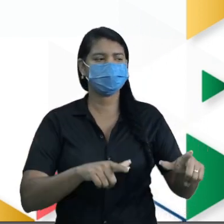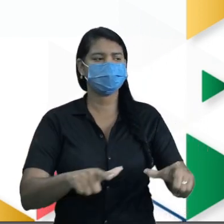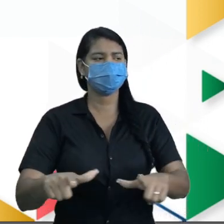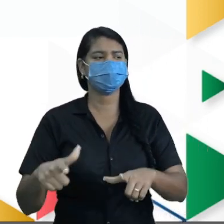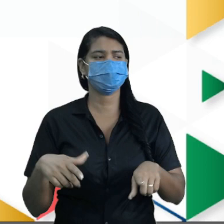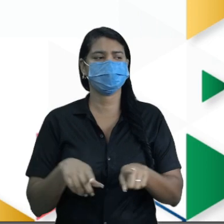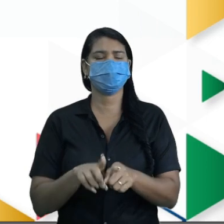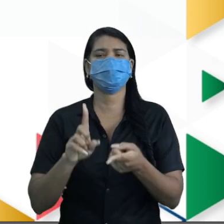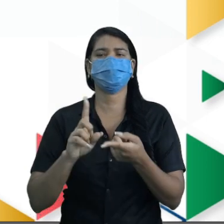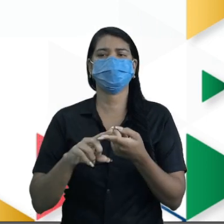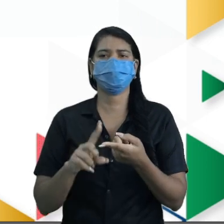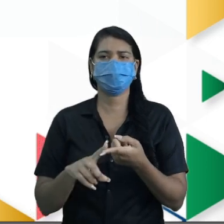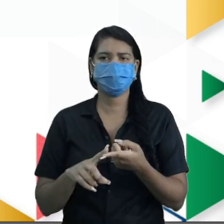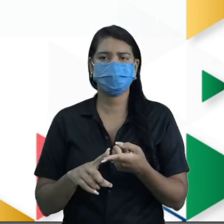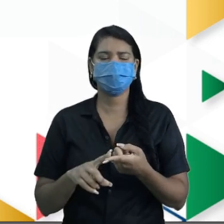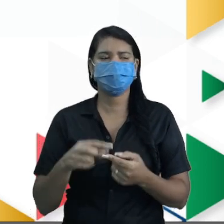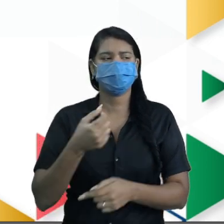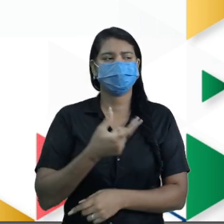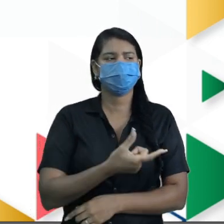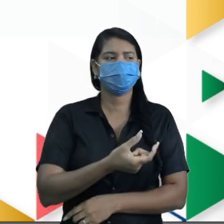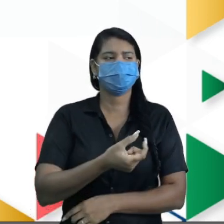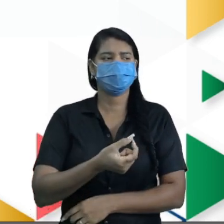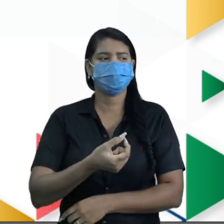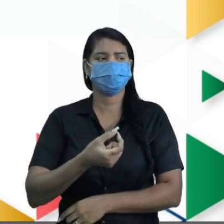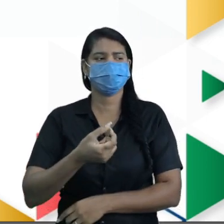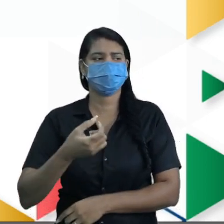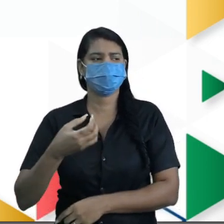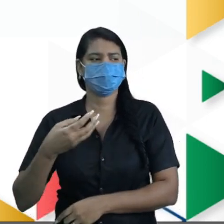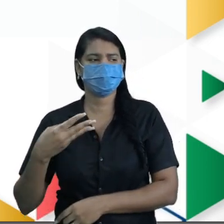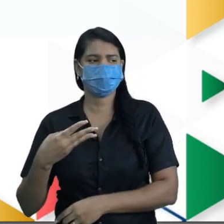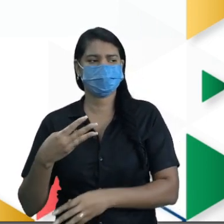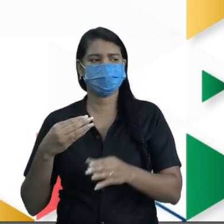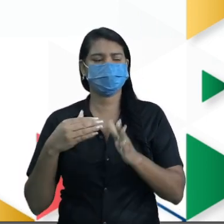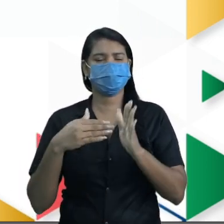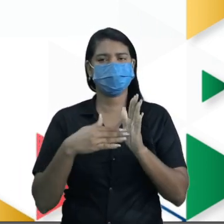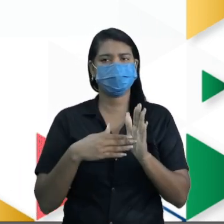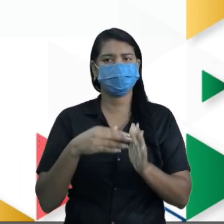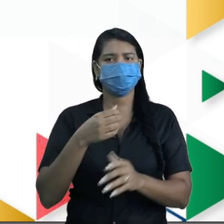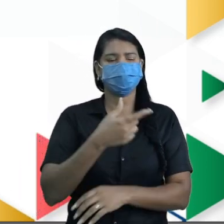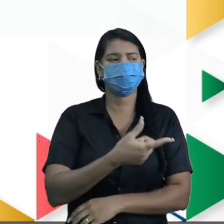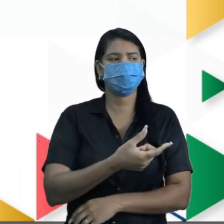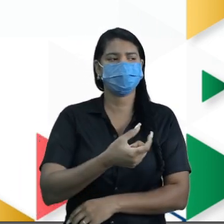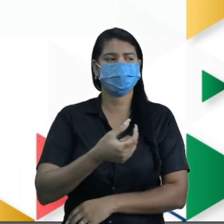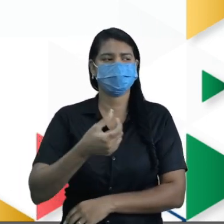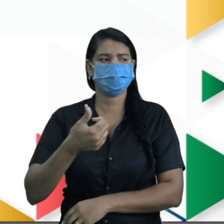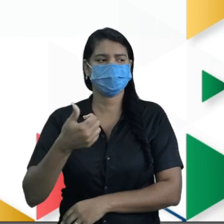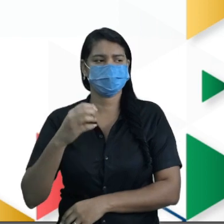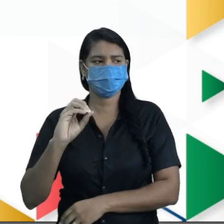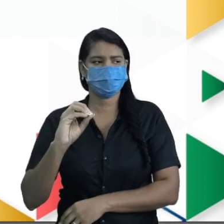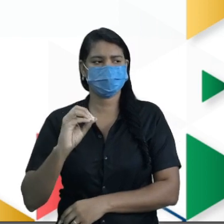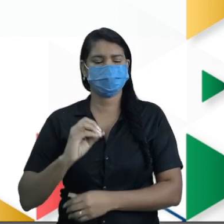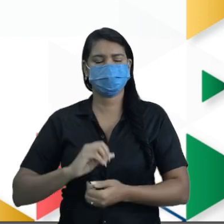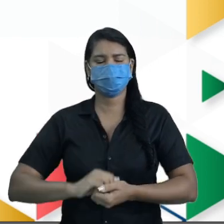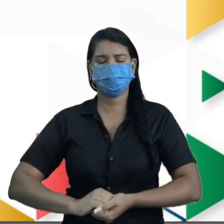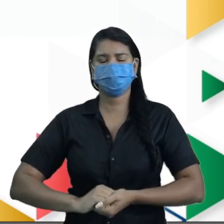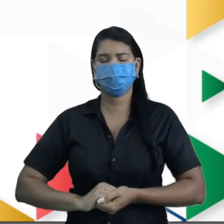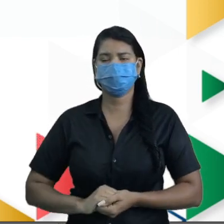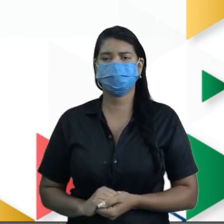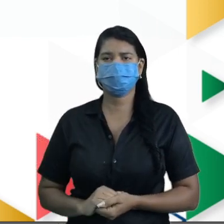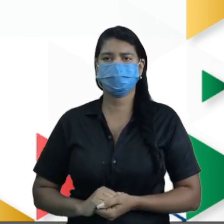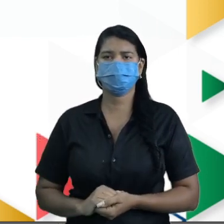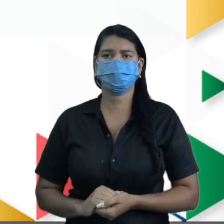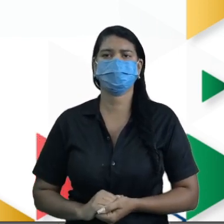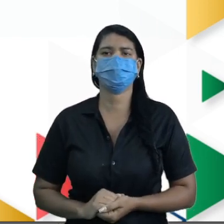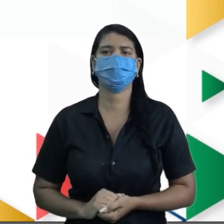Muito bem indicado desde 2003 até 2010. Presta bem atenção aí, ó. De